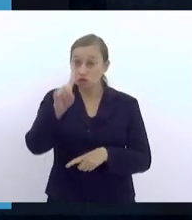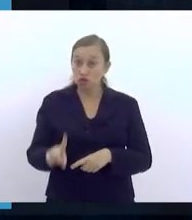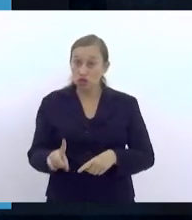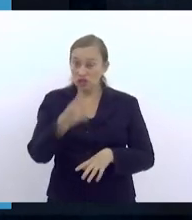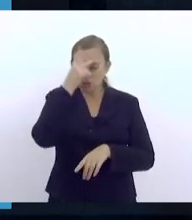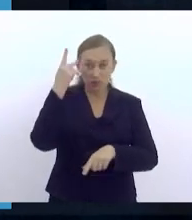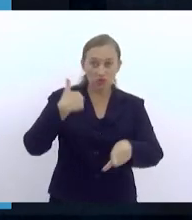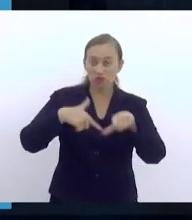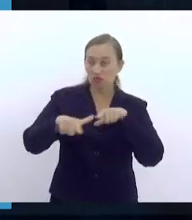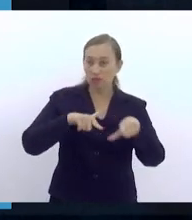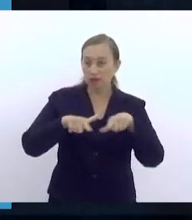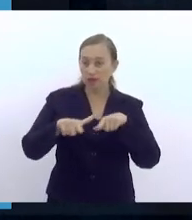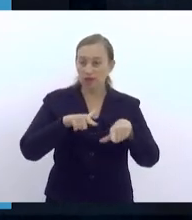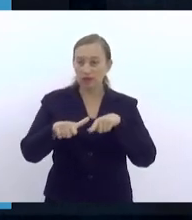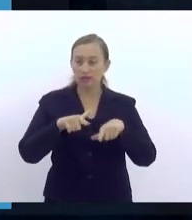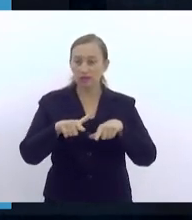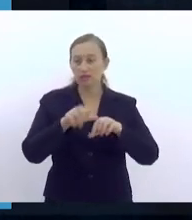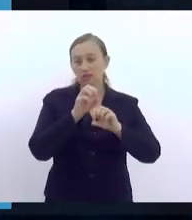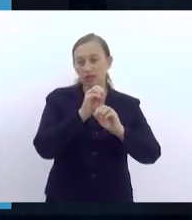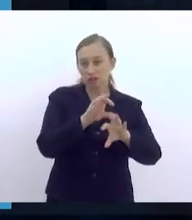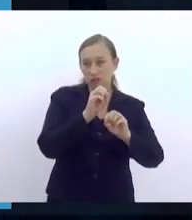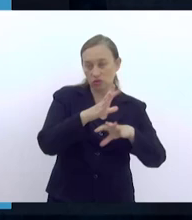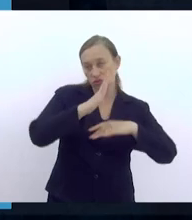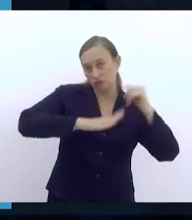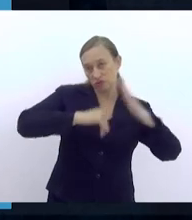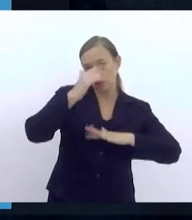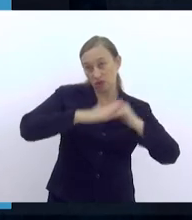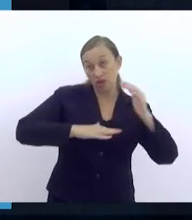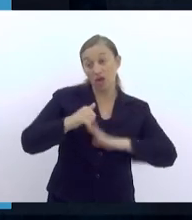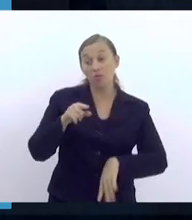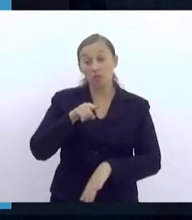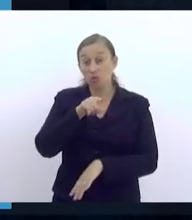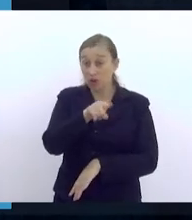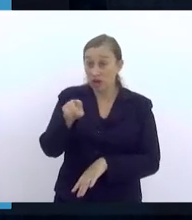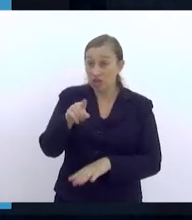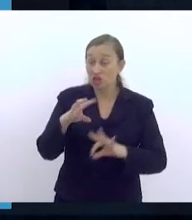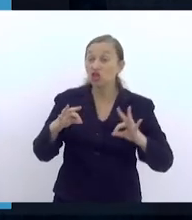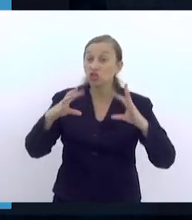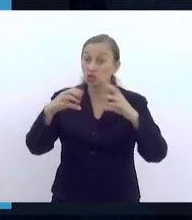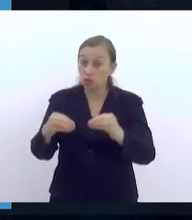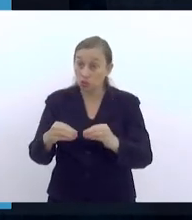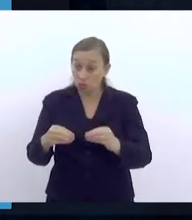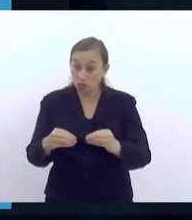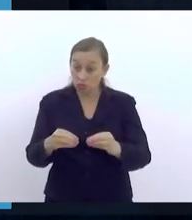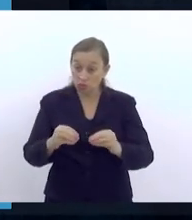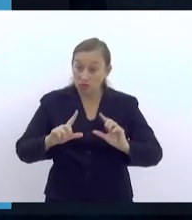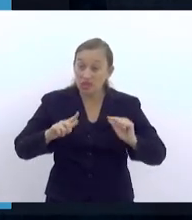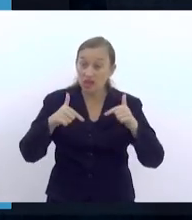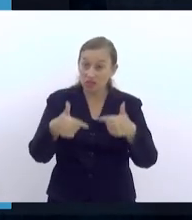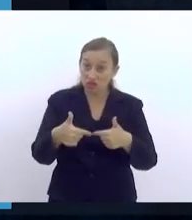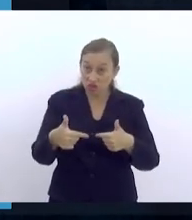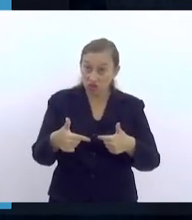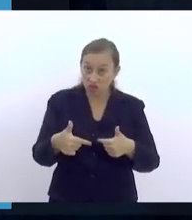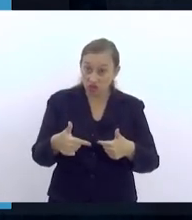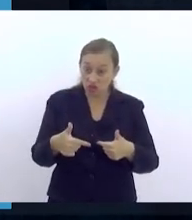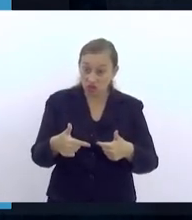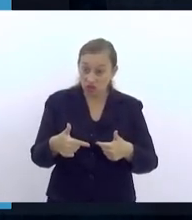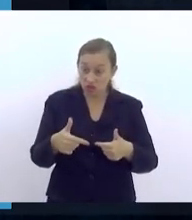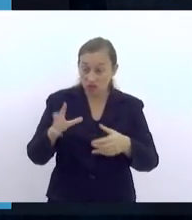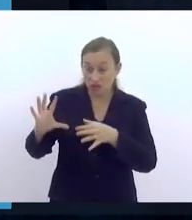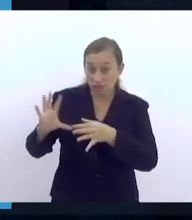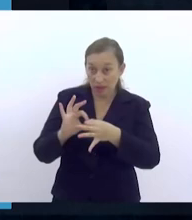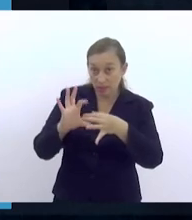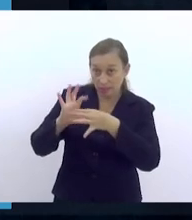trabalhadores da educação, que é por eles que vão passar todas essas ações, todas essas agências.